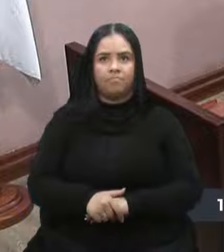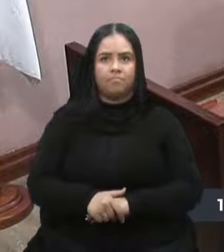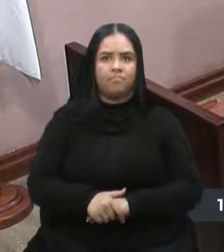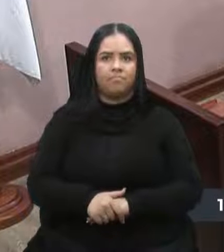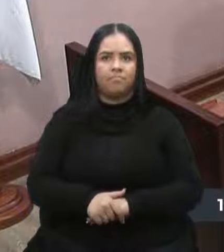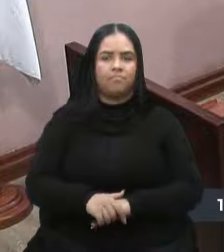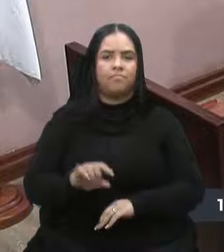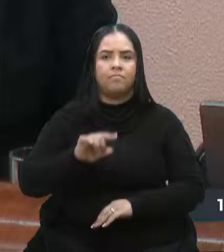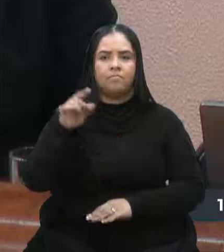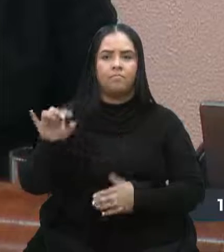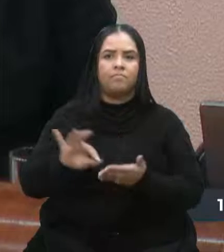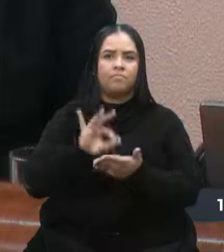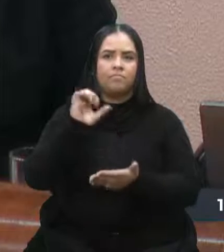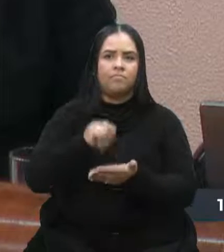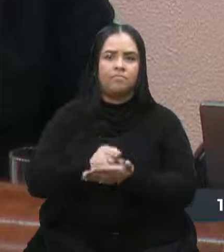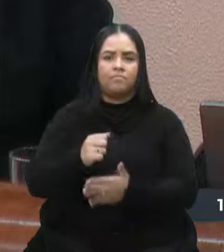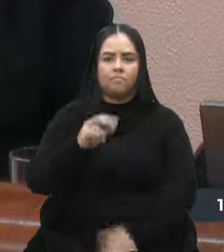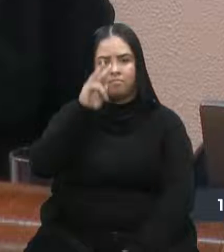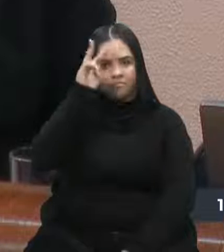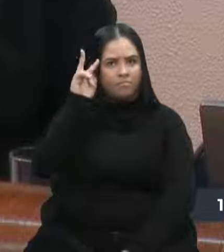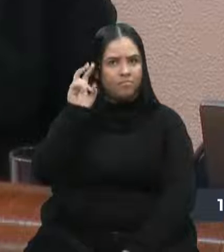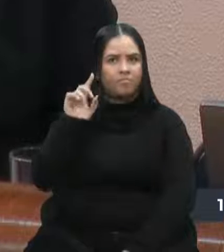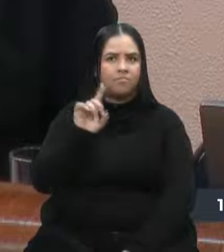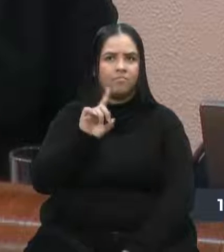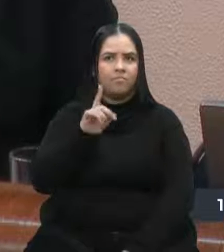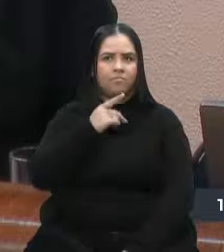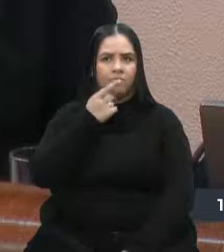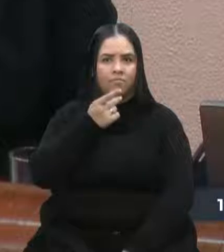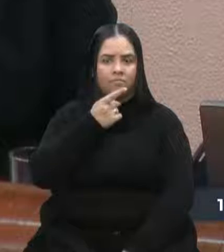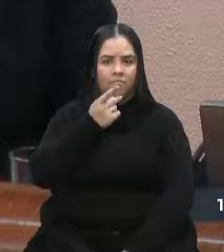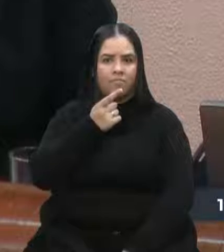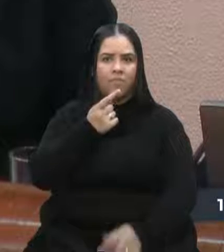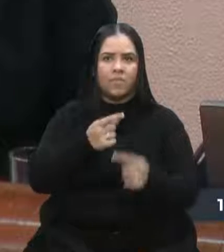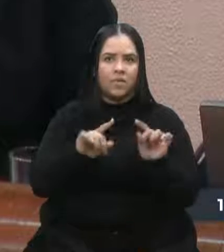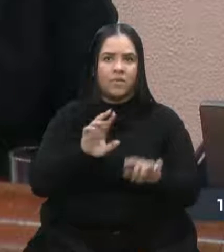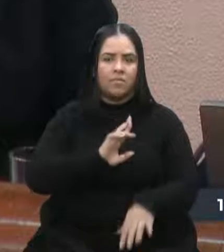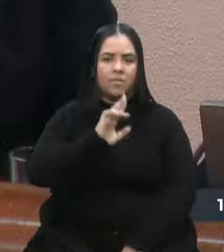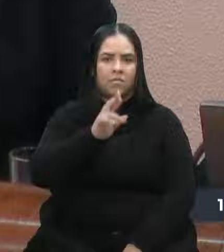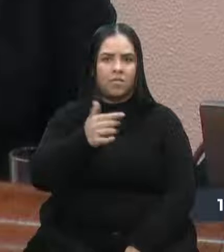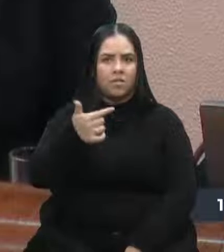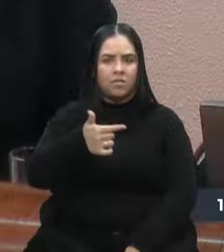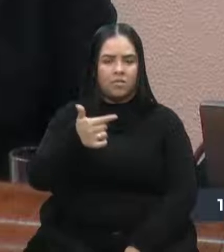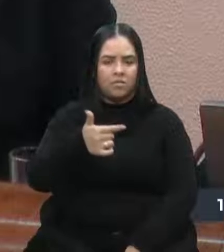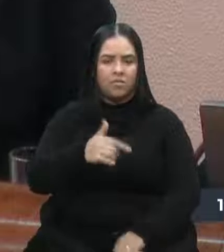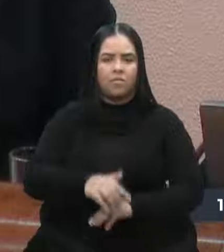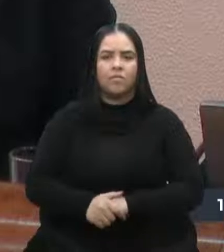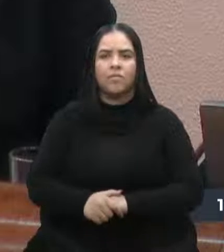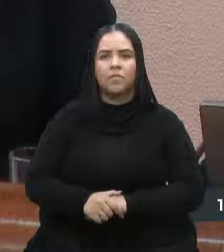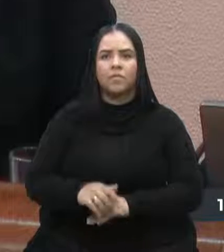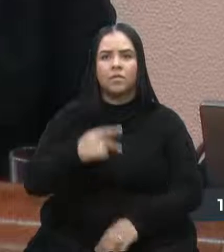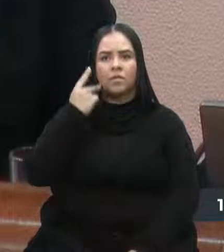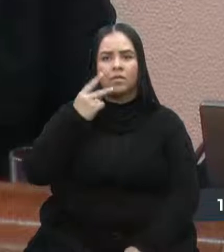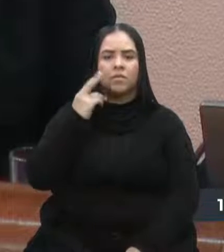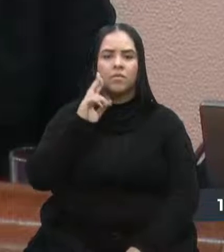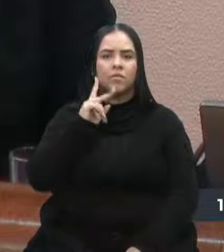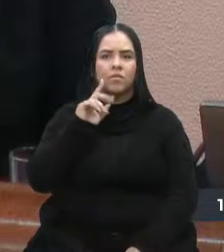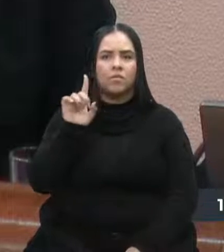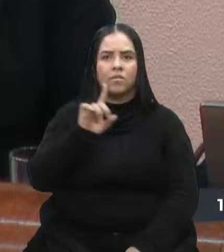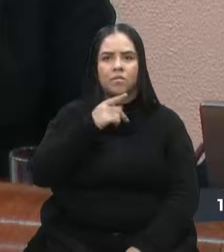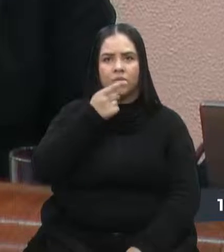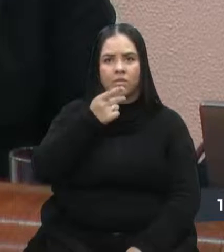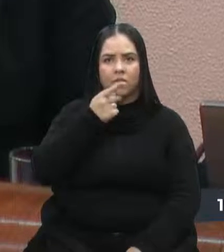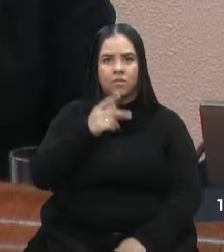Próximo seria este vereador, fica prejudicado, mas foi representado pela minha vice, Renato Oliveira. Agradece a